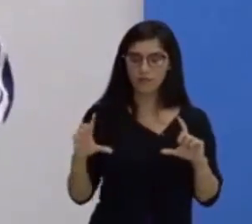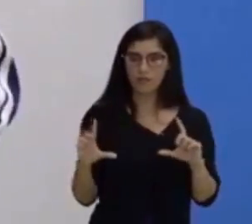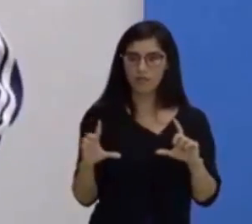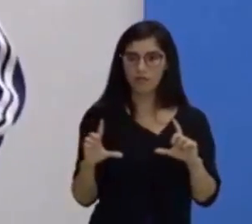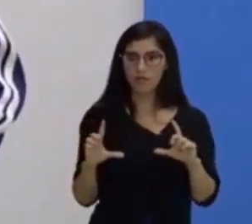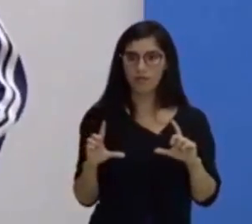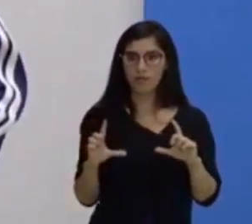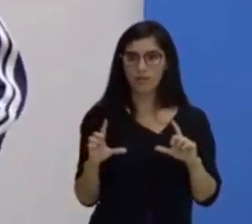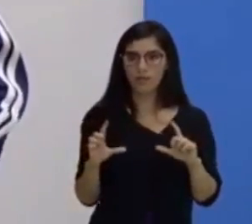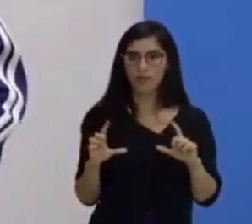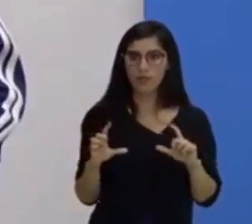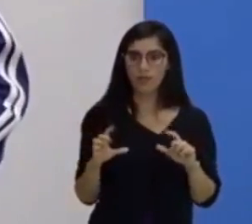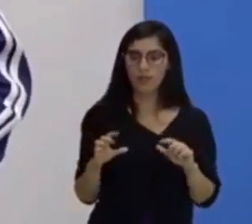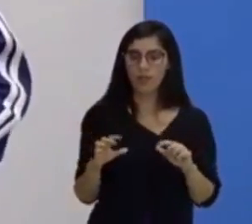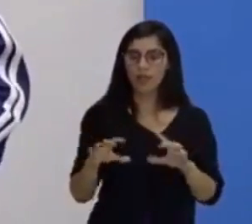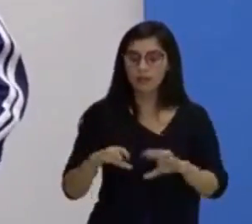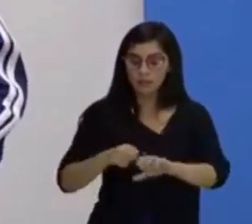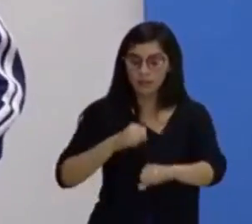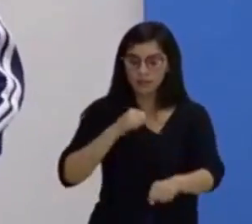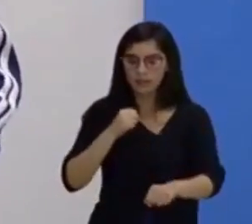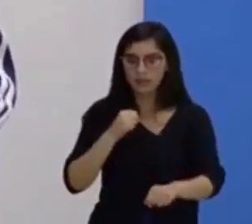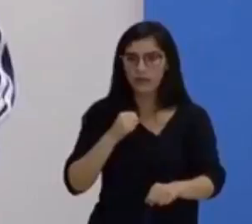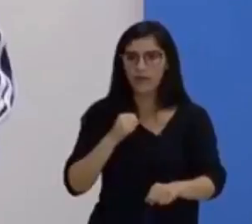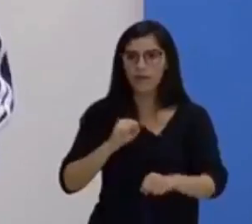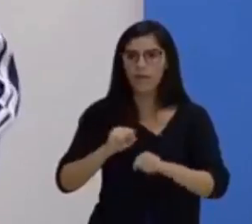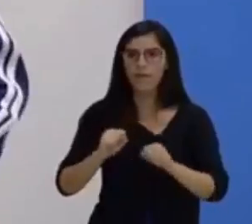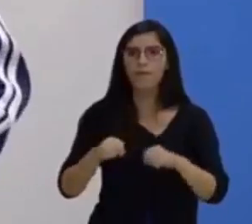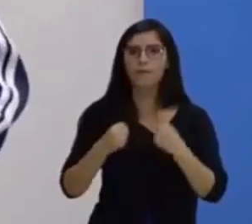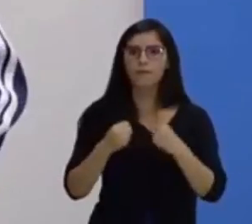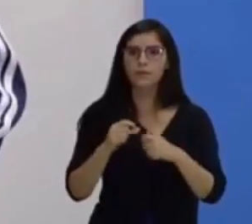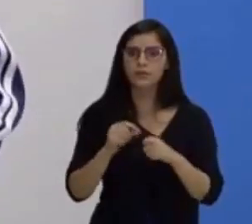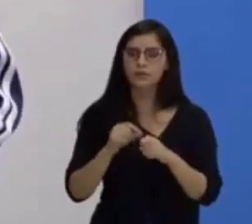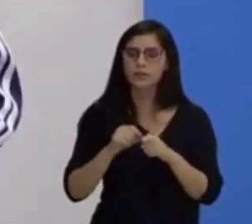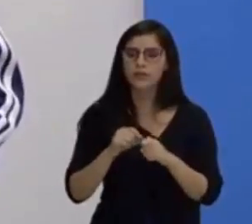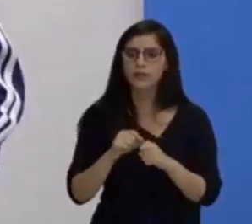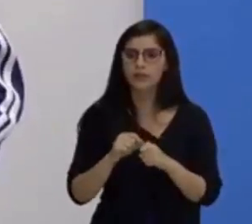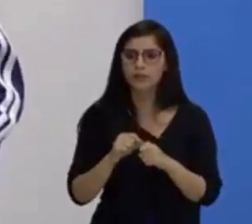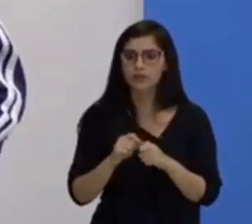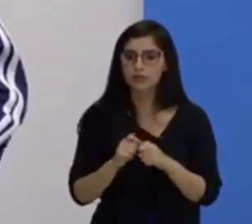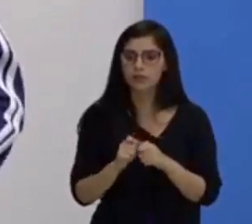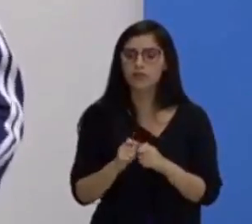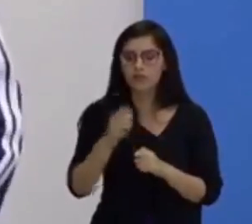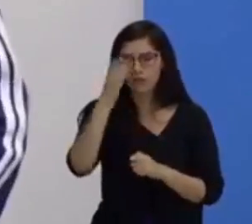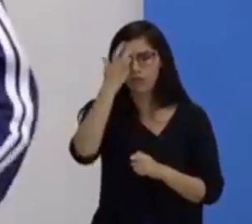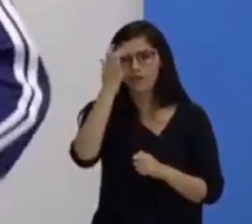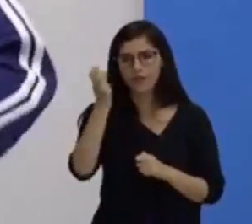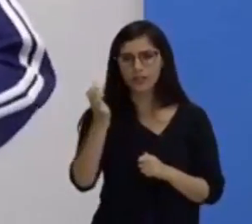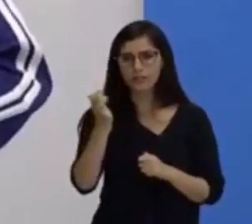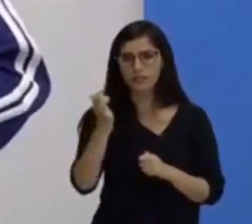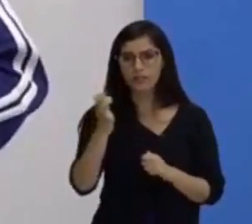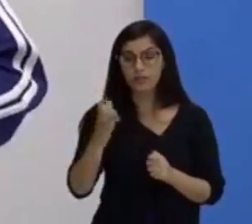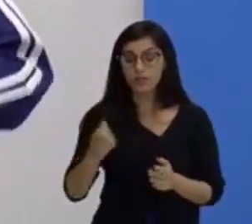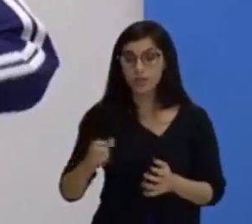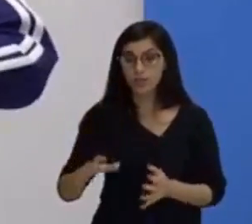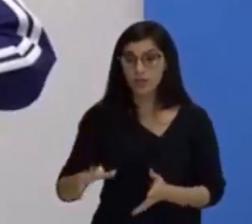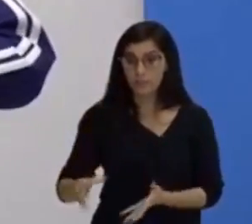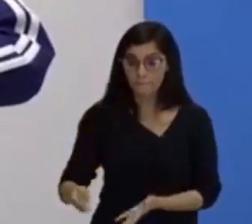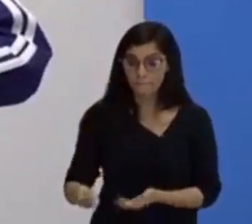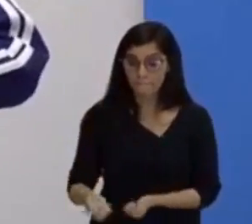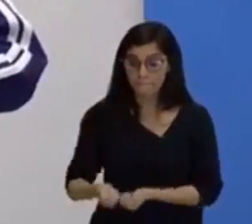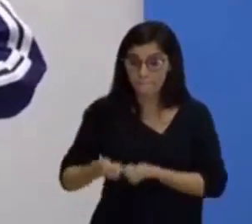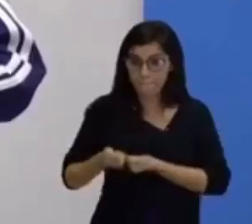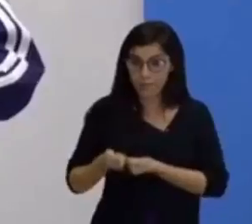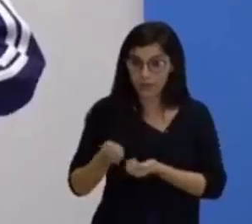Essa força que você exerceu sobre esse objeto, ficou fácil? Você carregou o seu caderno,